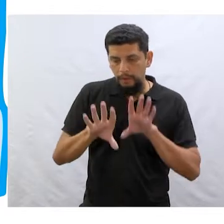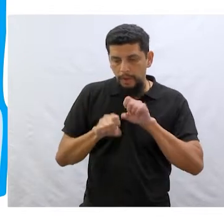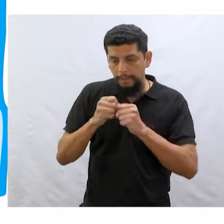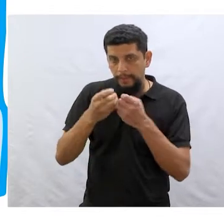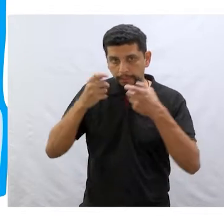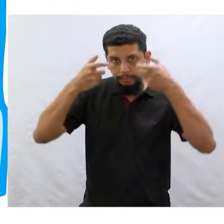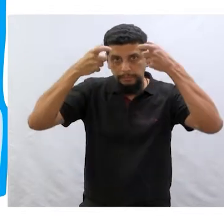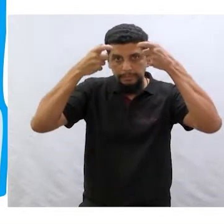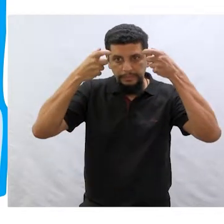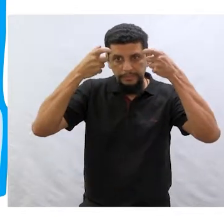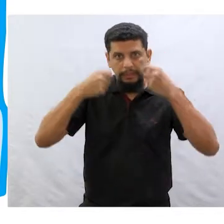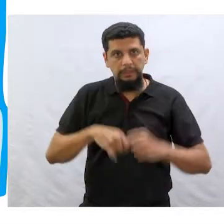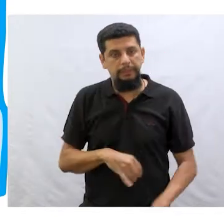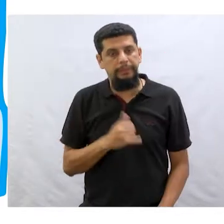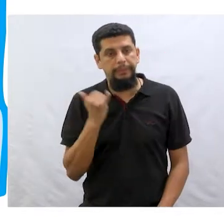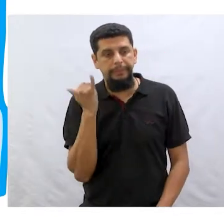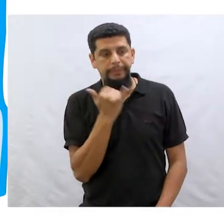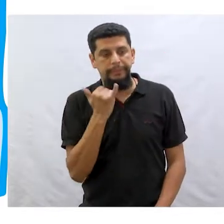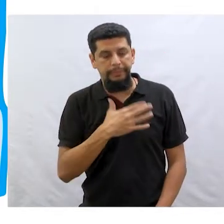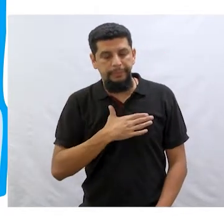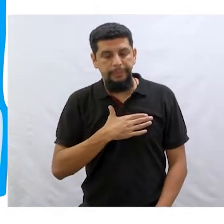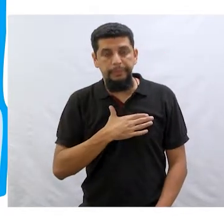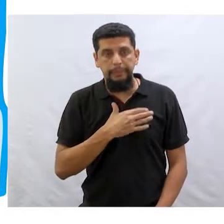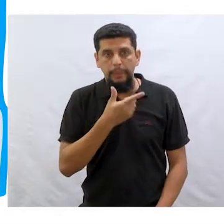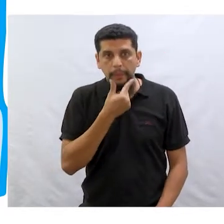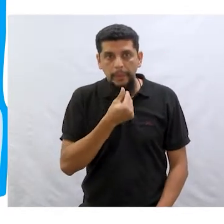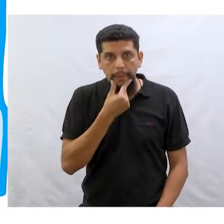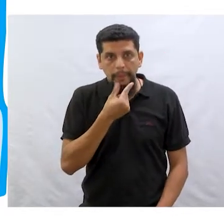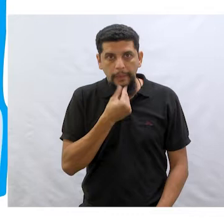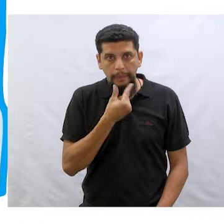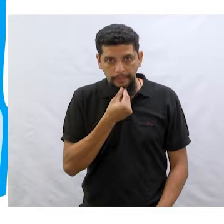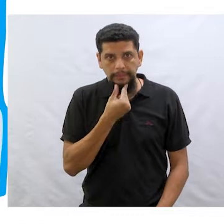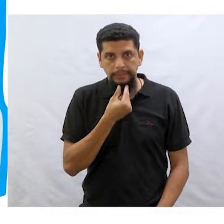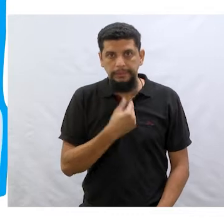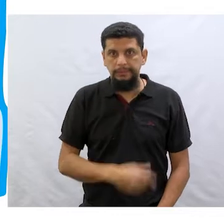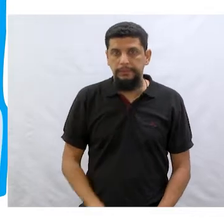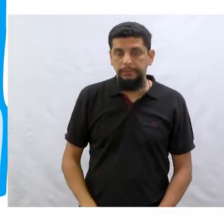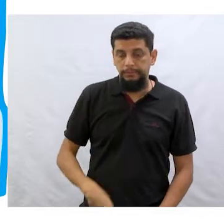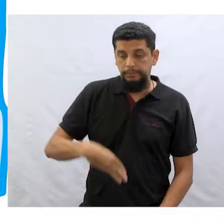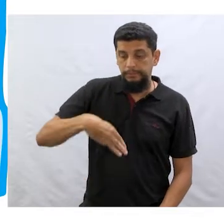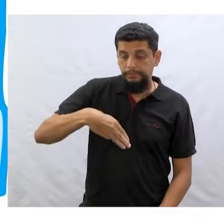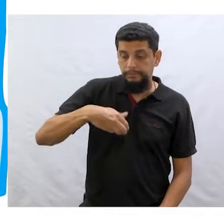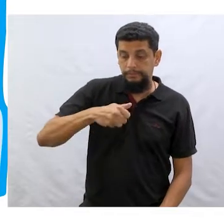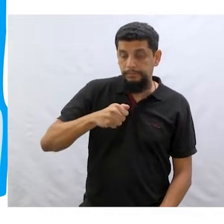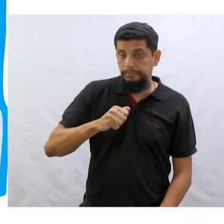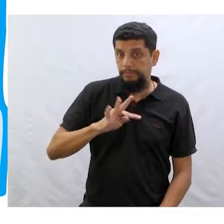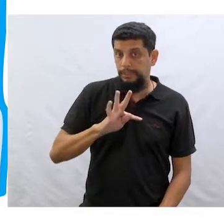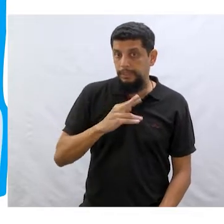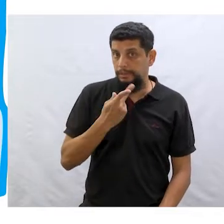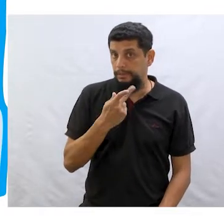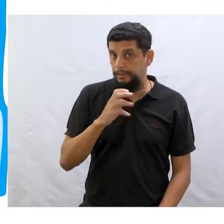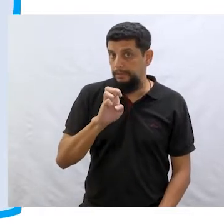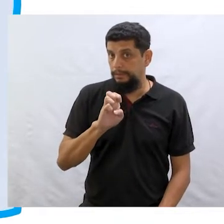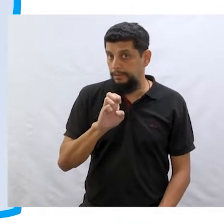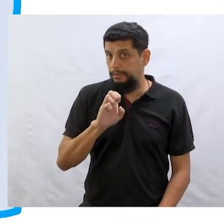menino. Conta do moço que ficou perdido num labirinto. O Matheus, não.